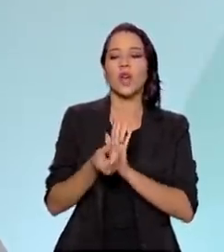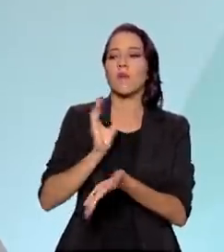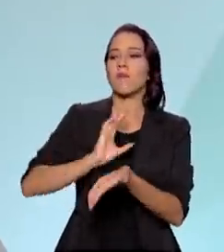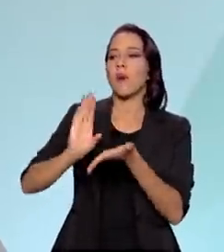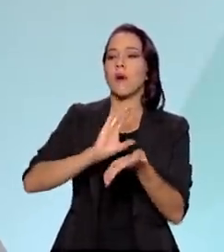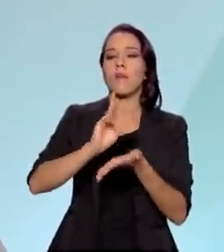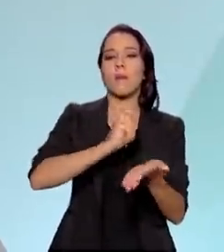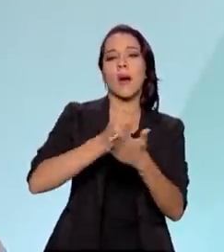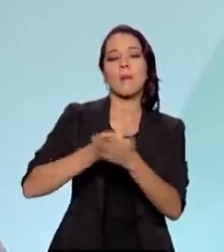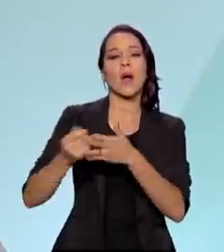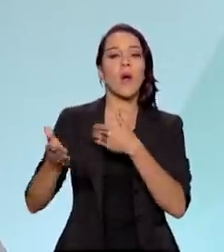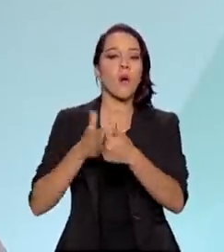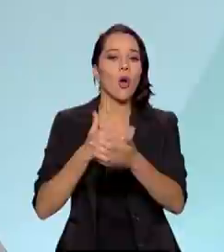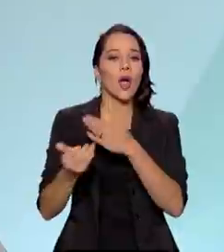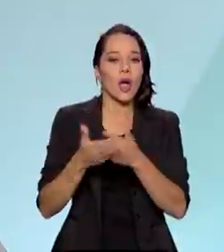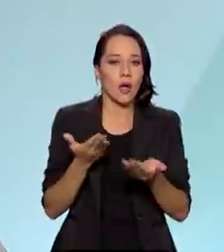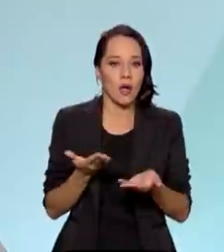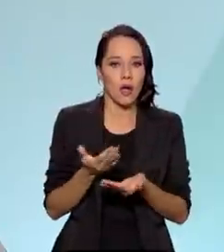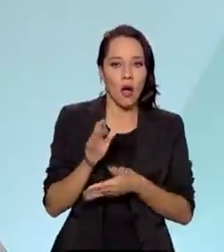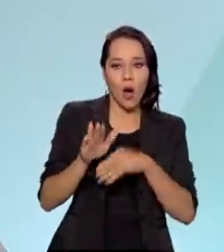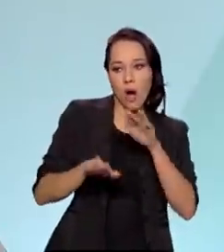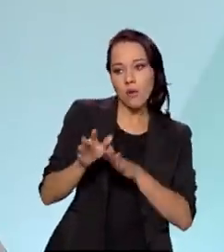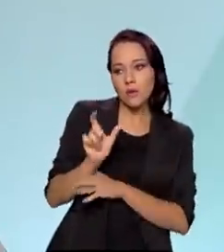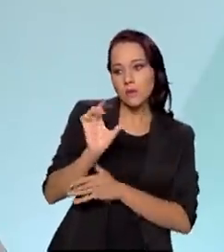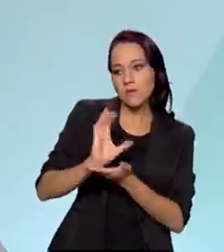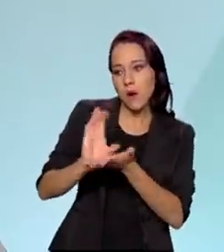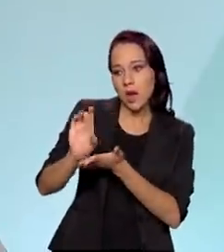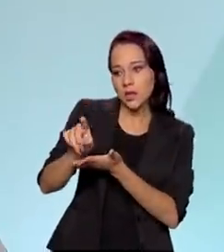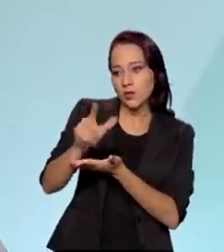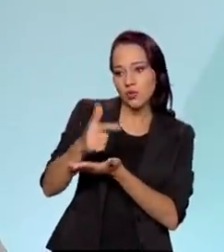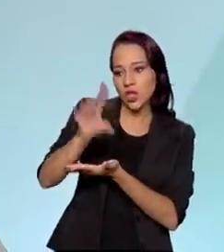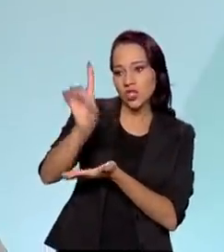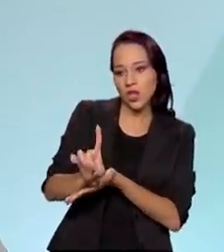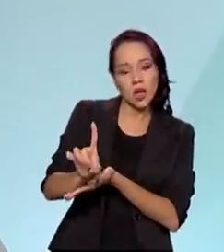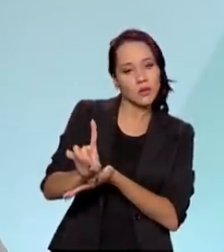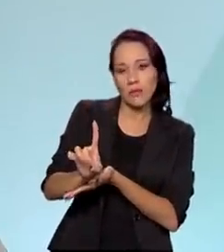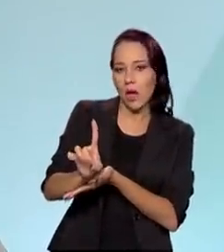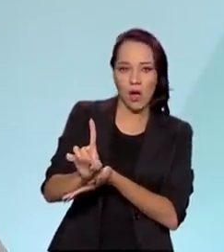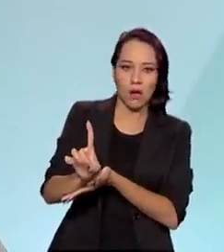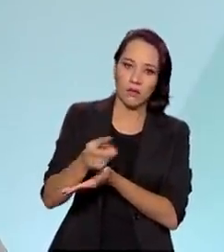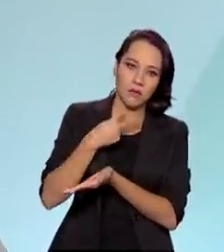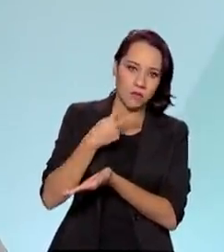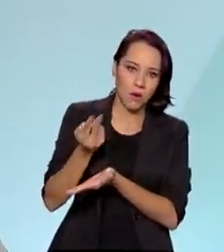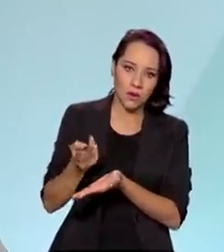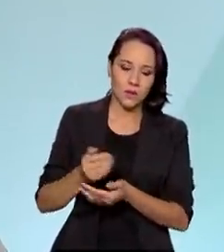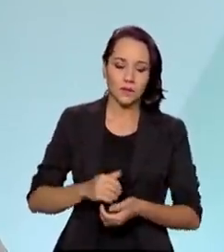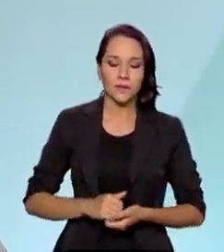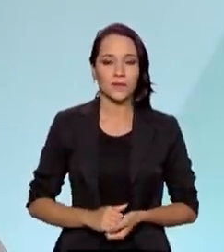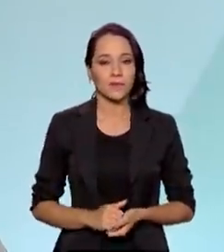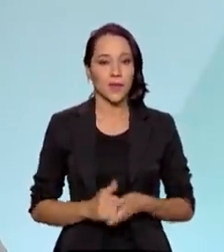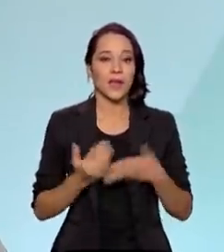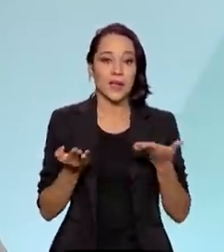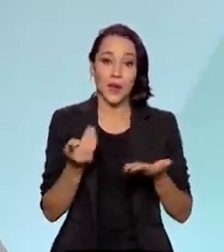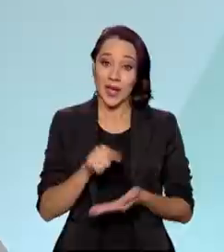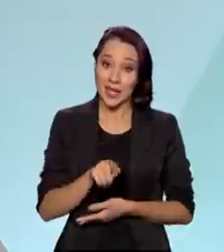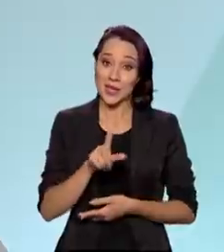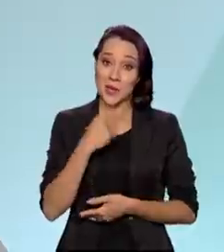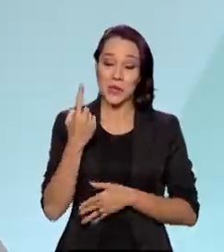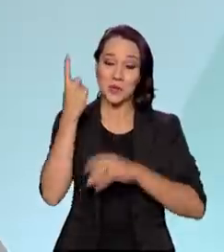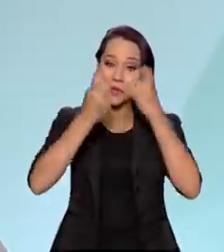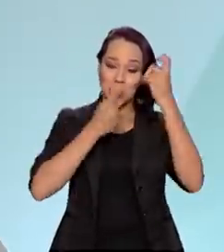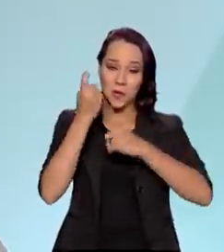para pagar para alguns, se esses alguns não forem realmente aquelas pessoas que detêm o direito. Então, essa é a nossa